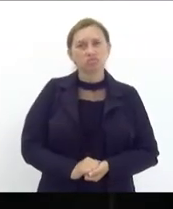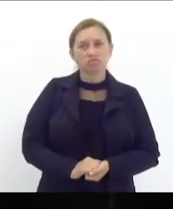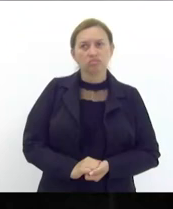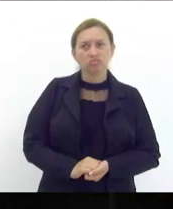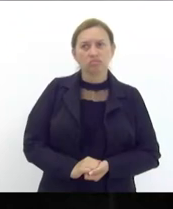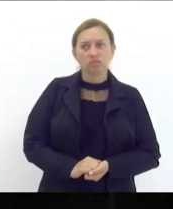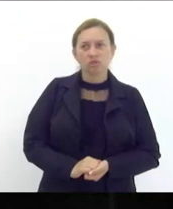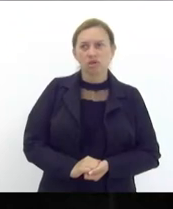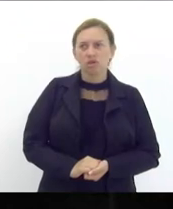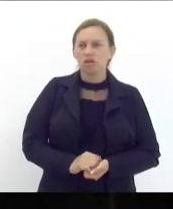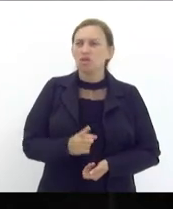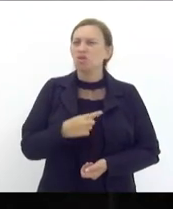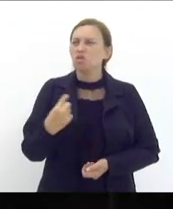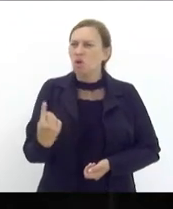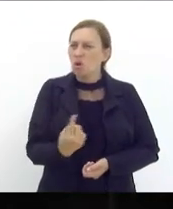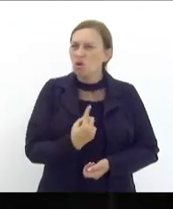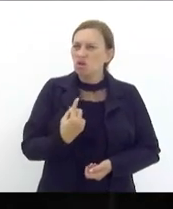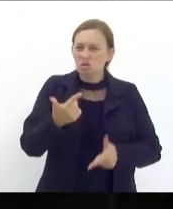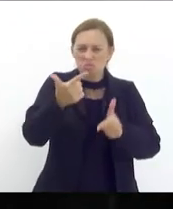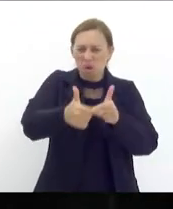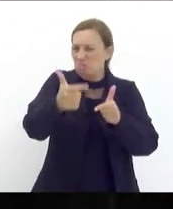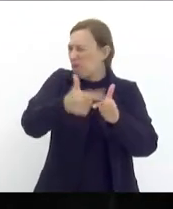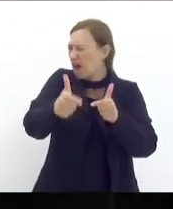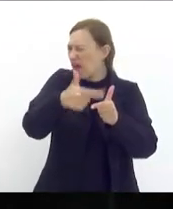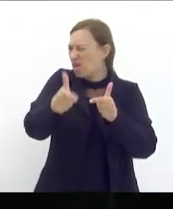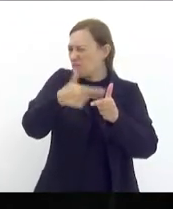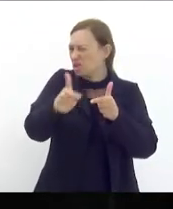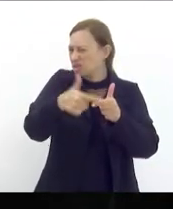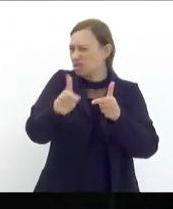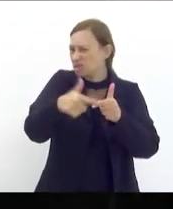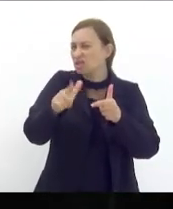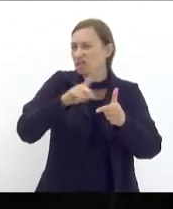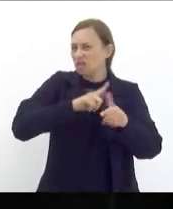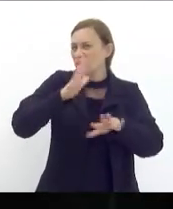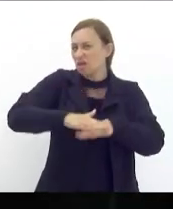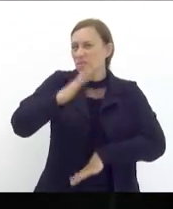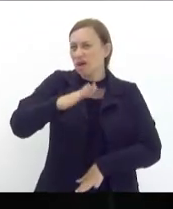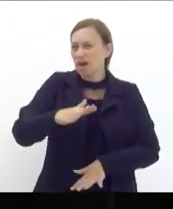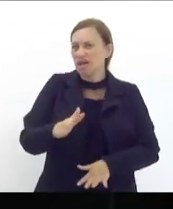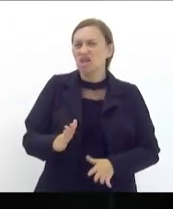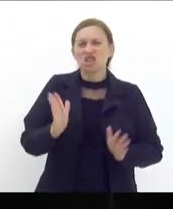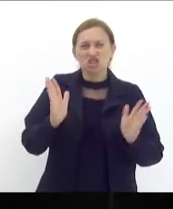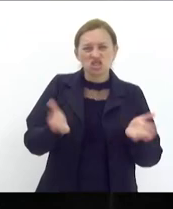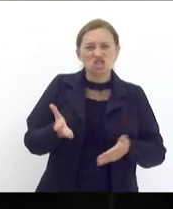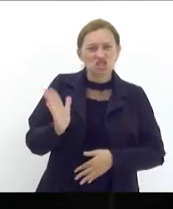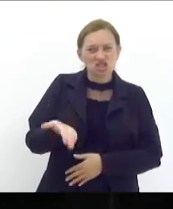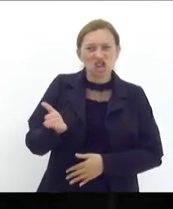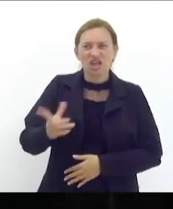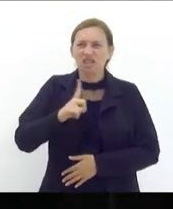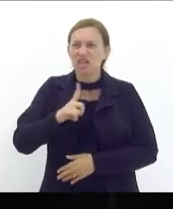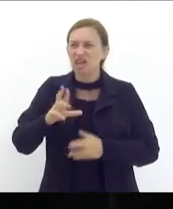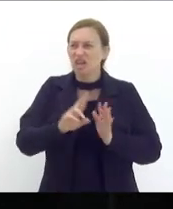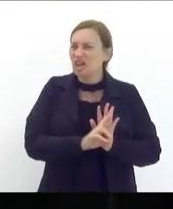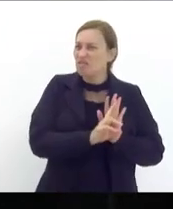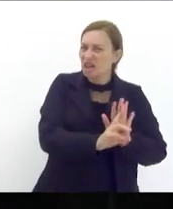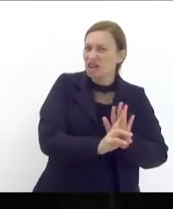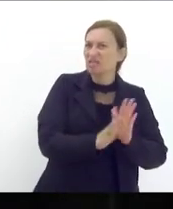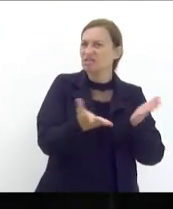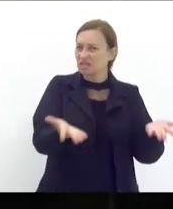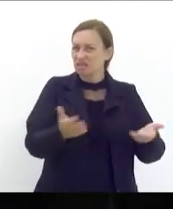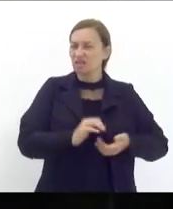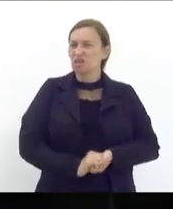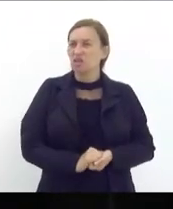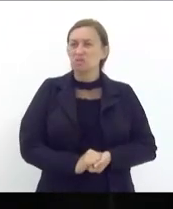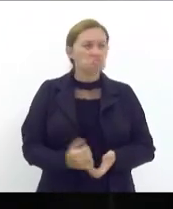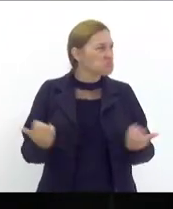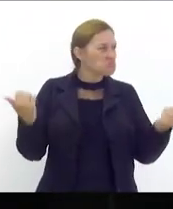nós já temos problemas demais os jovens já não tem tantas referências assim nós